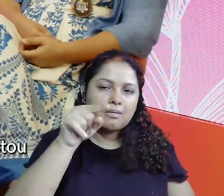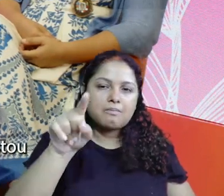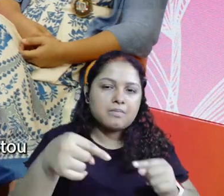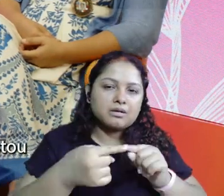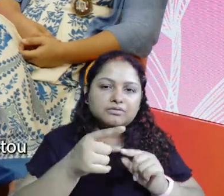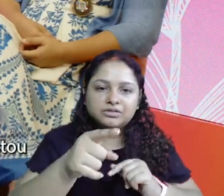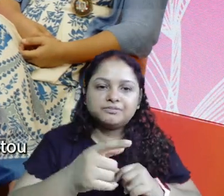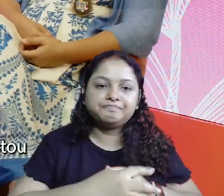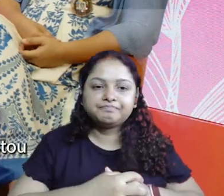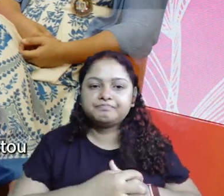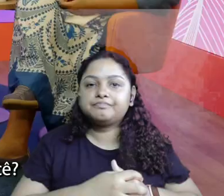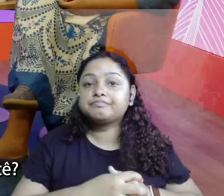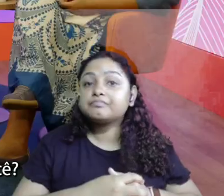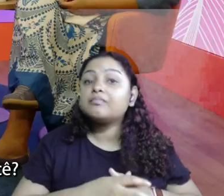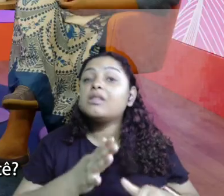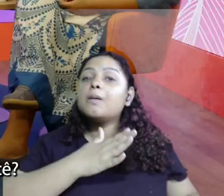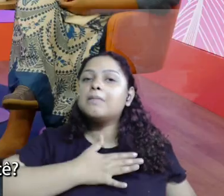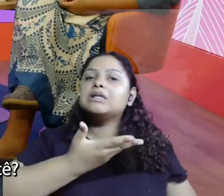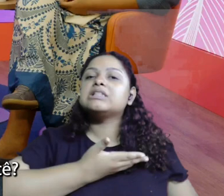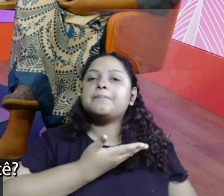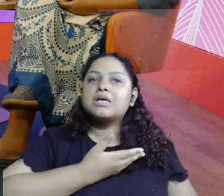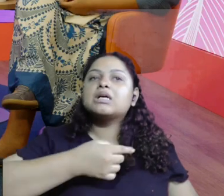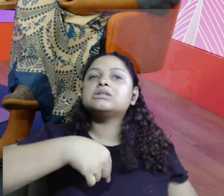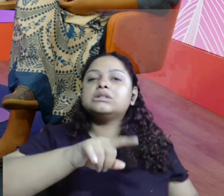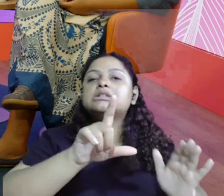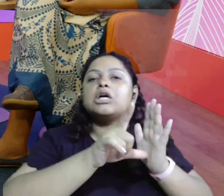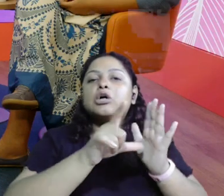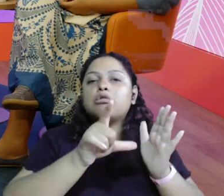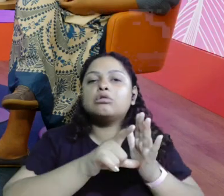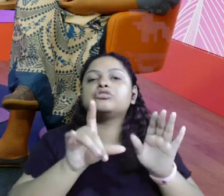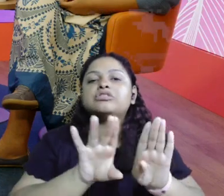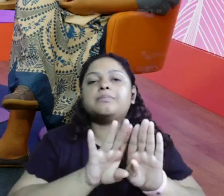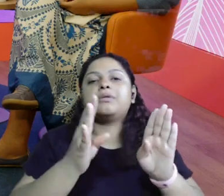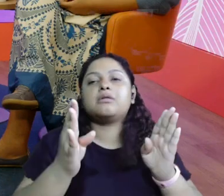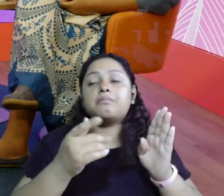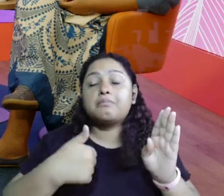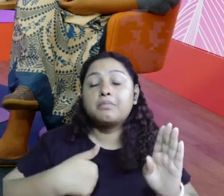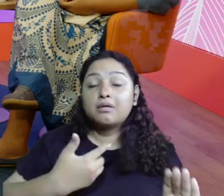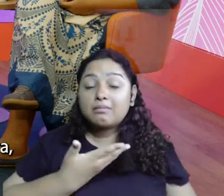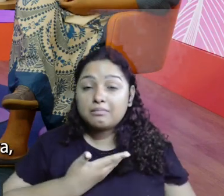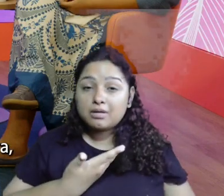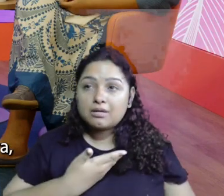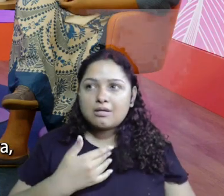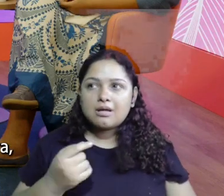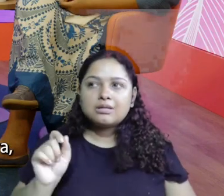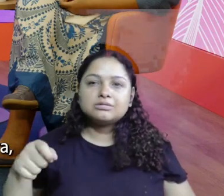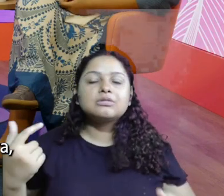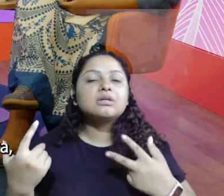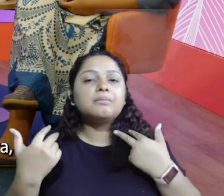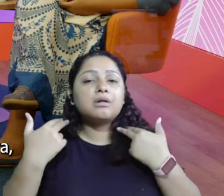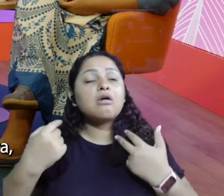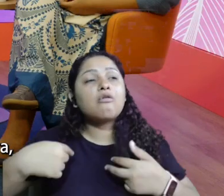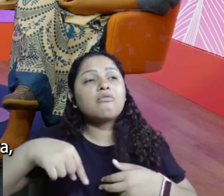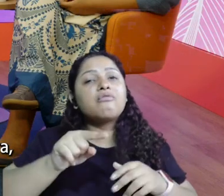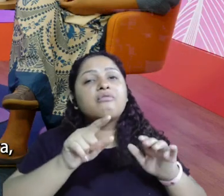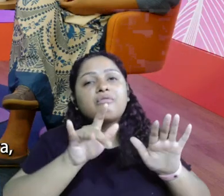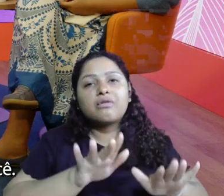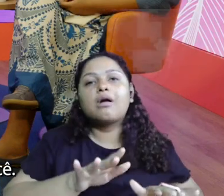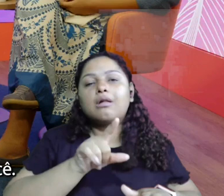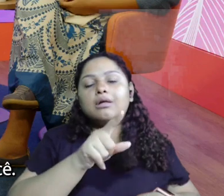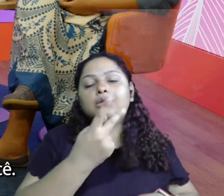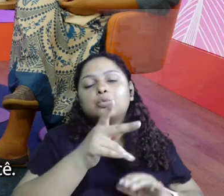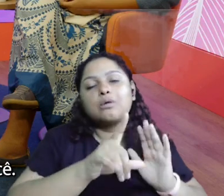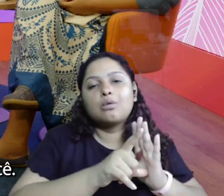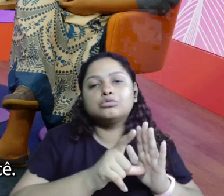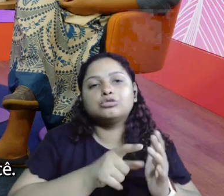sabe que eu tô falando de você. As suas amigas abriram a loja pra você? Abriu. Quando eu falei que eu ia pra Brasília, uma amiga minha que é cabeleireira, falou pra mim assim,